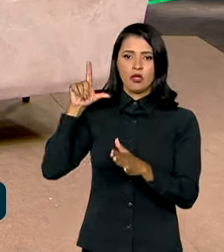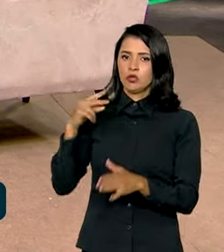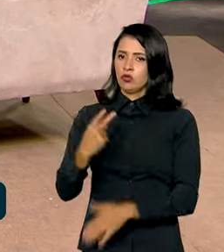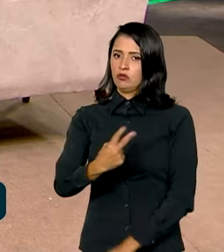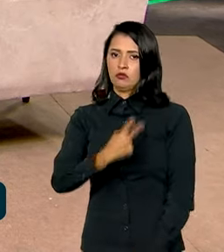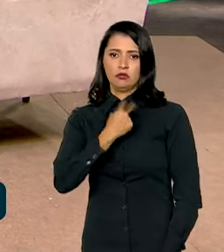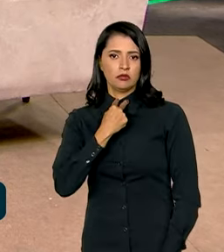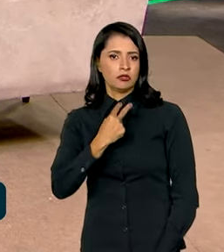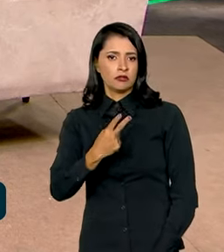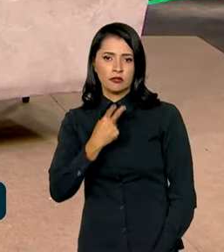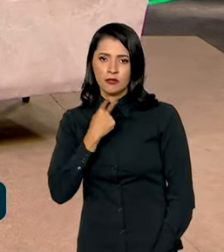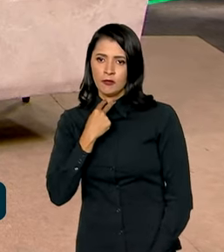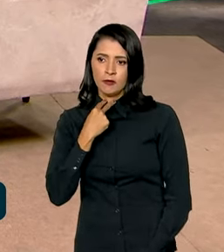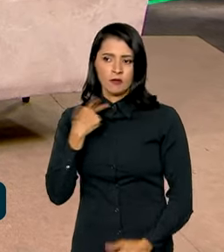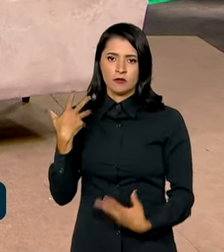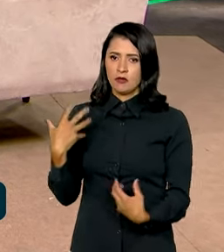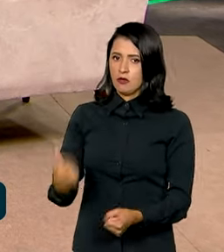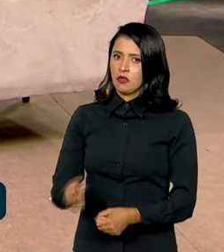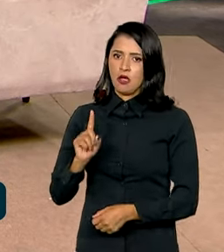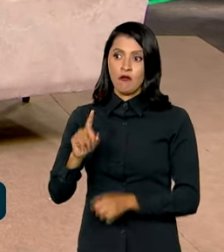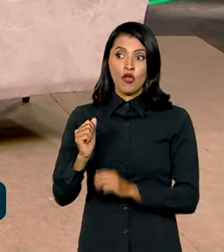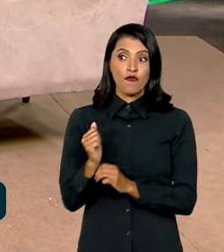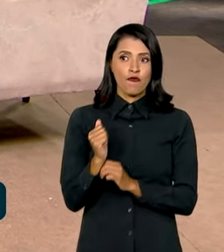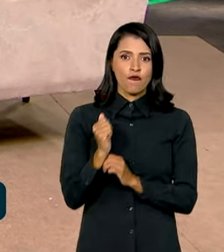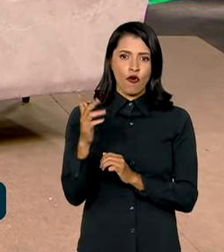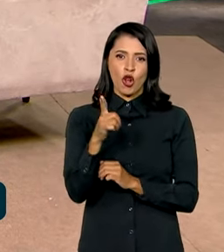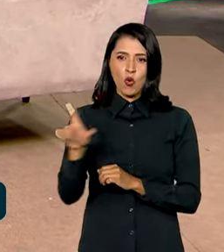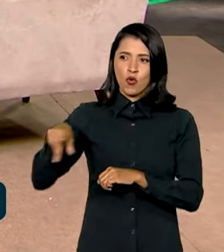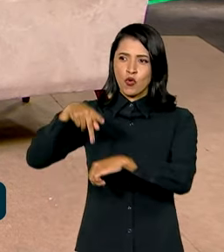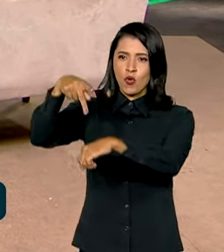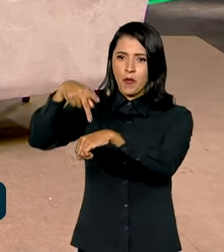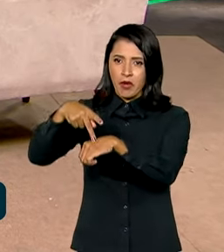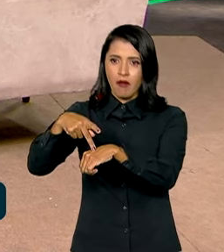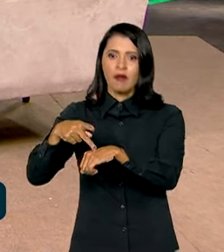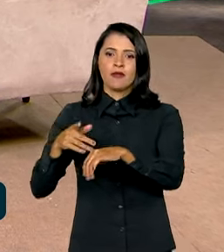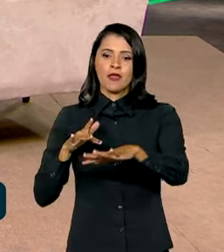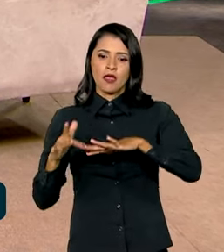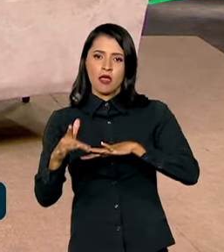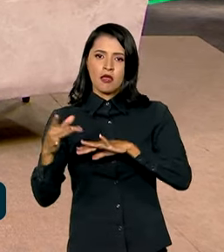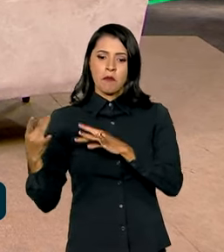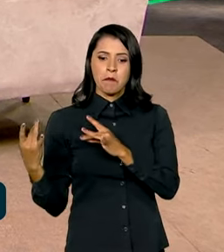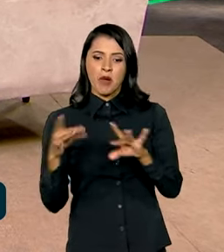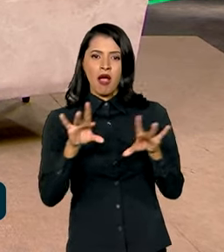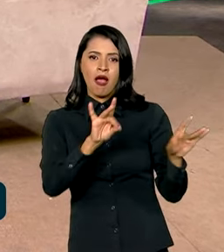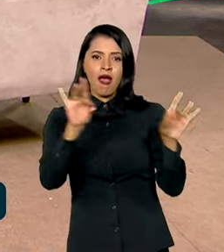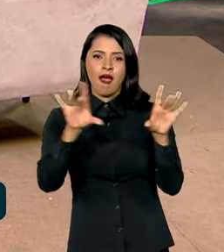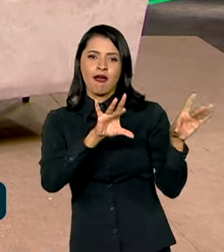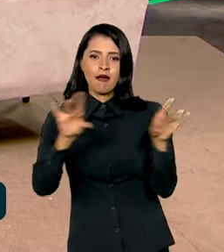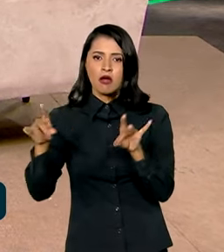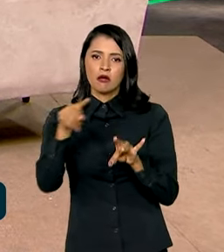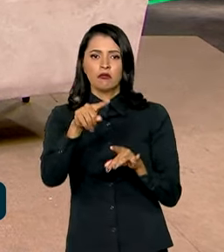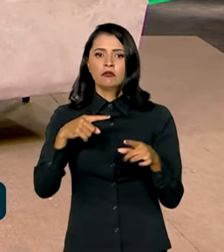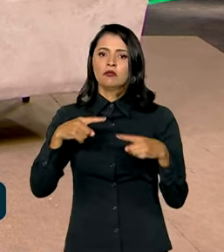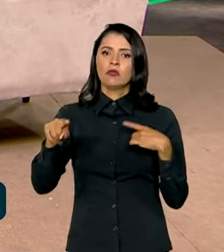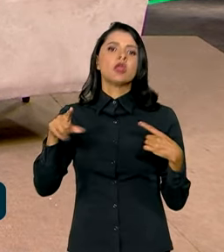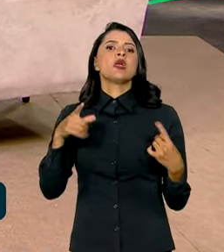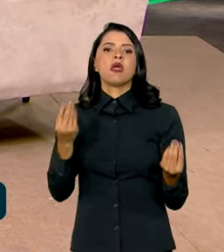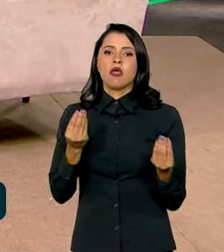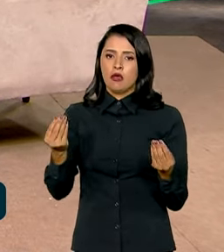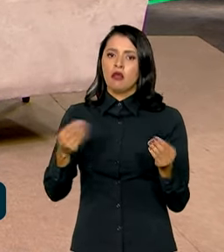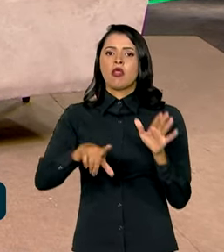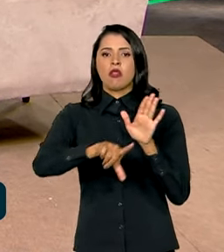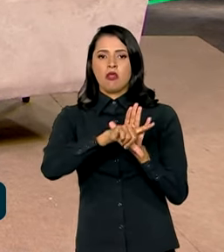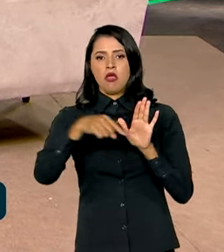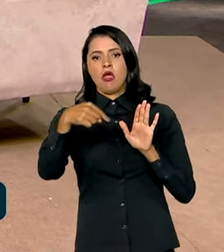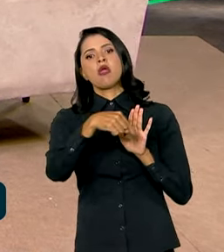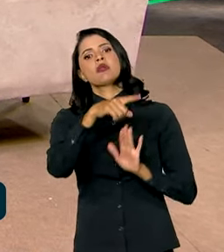impulsionadas de fora do Brasil para que elas circulassem nas redes sociais, fugindo das vedações que a legislação